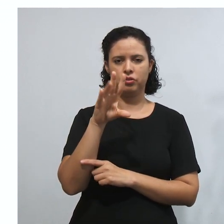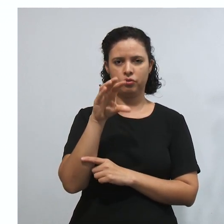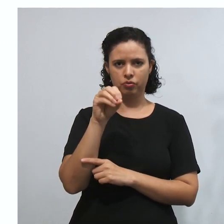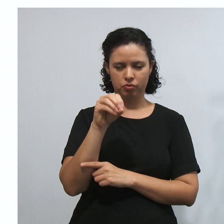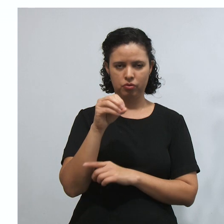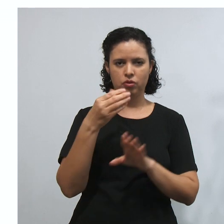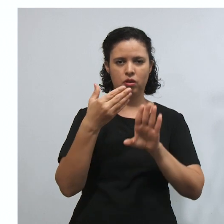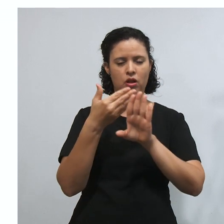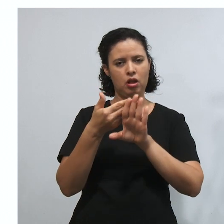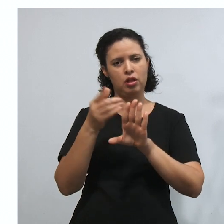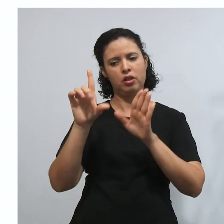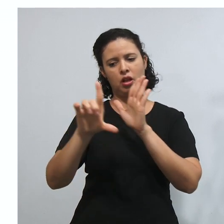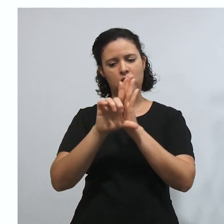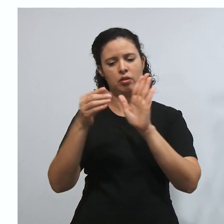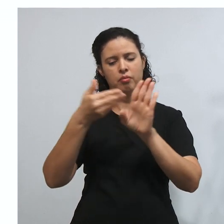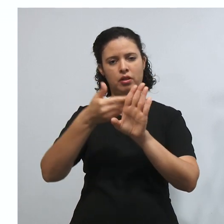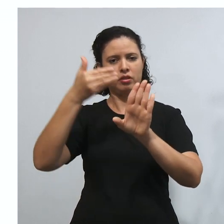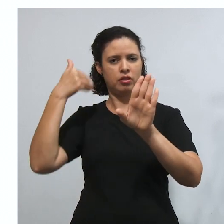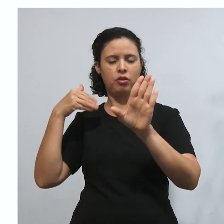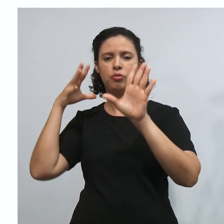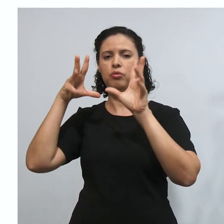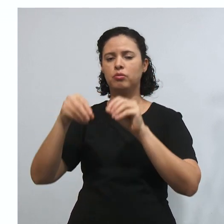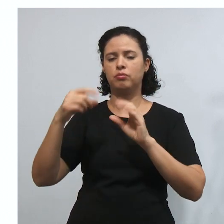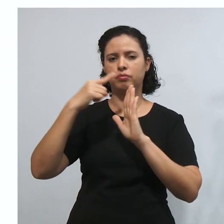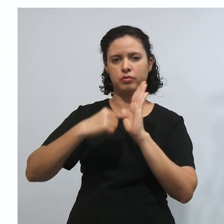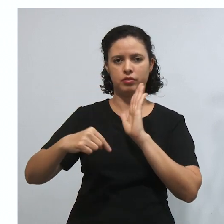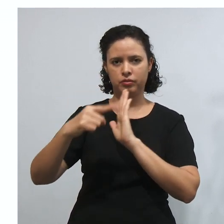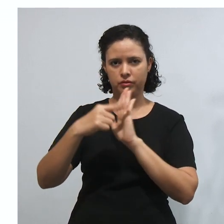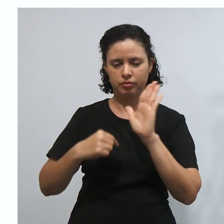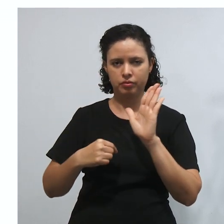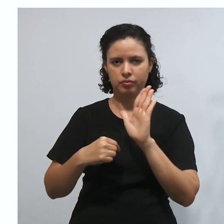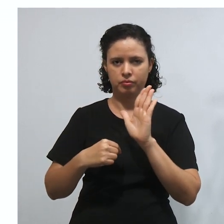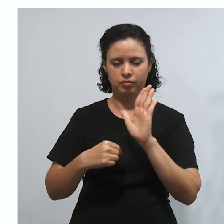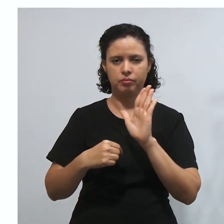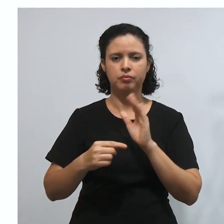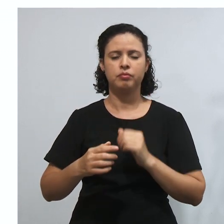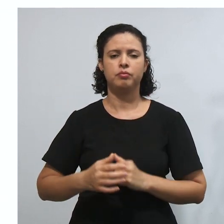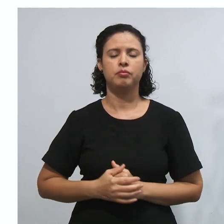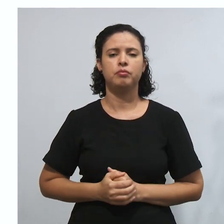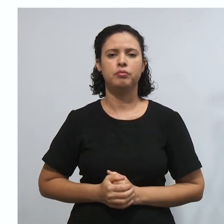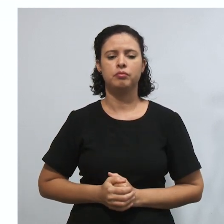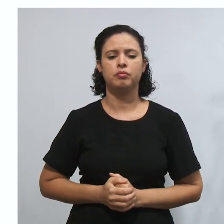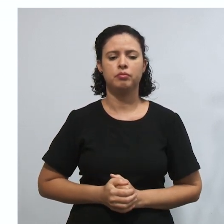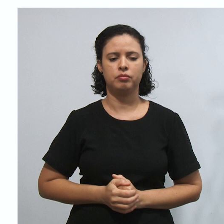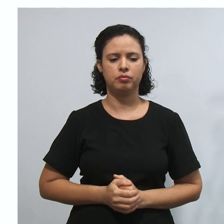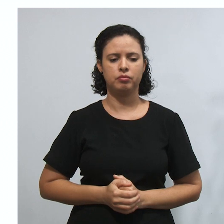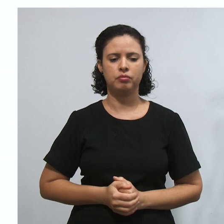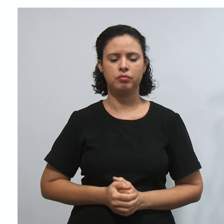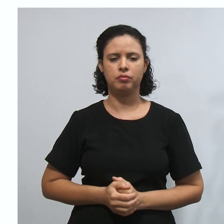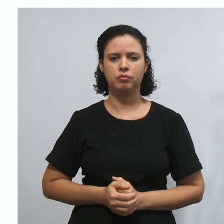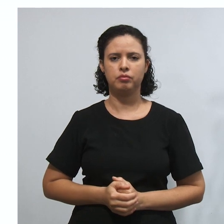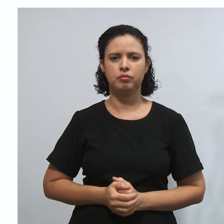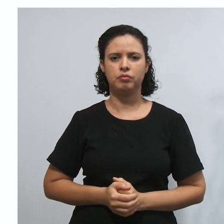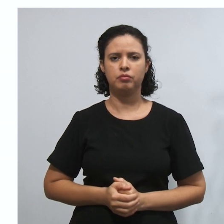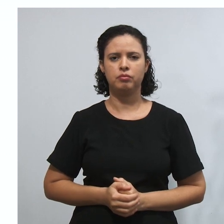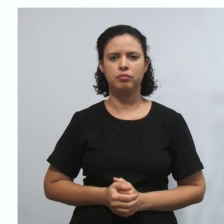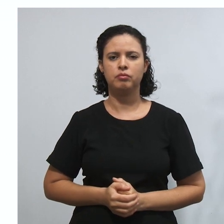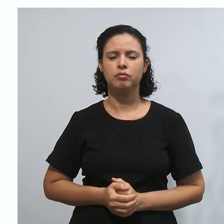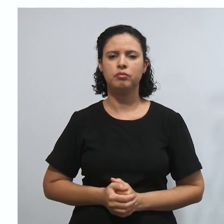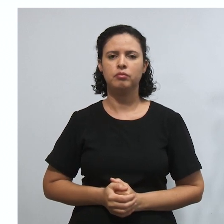efeitos serão anulados, tá? É por isso que a gente fala ex tunque que é dali pra trás, ok?